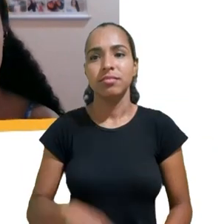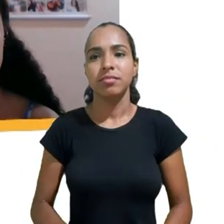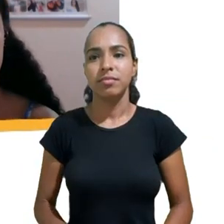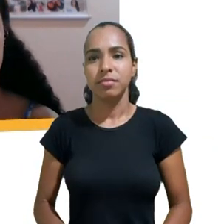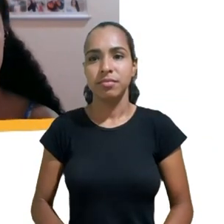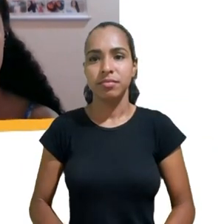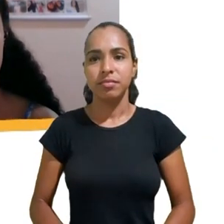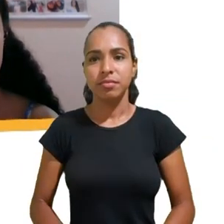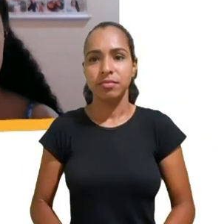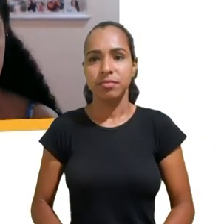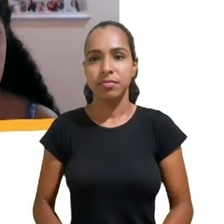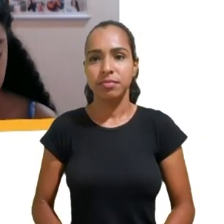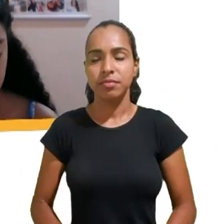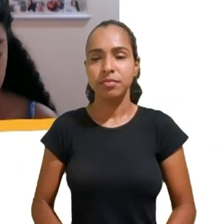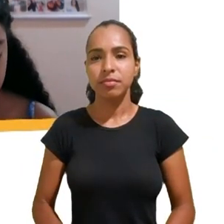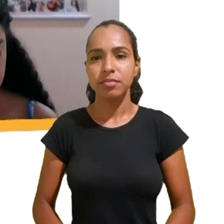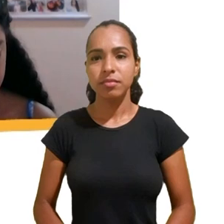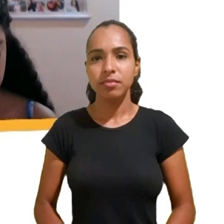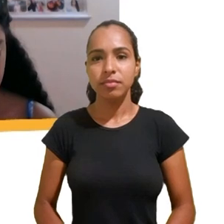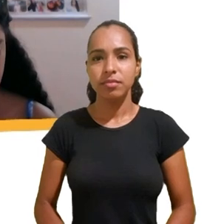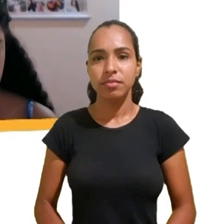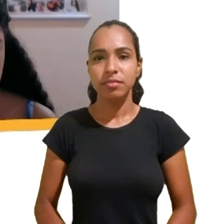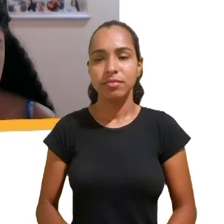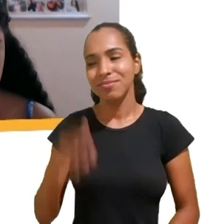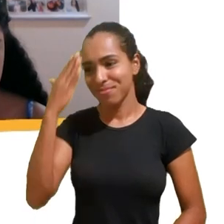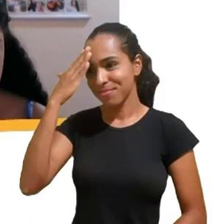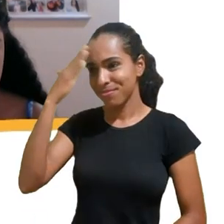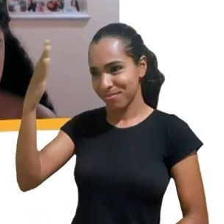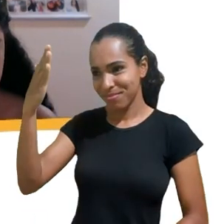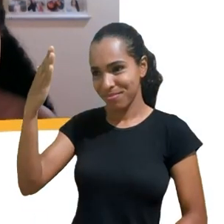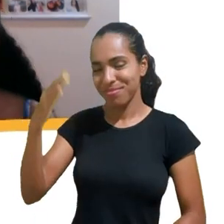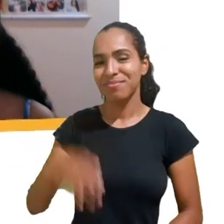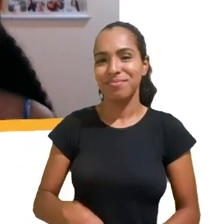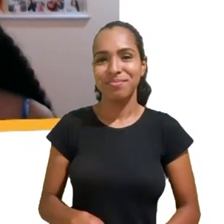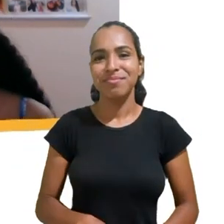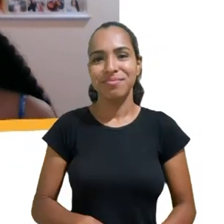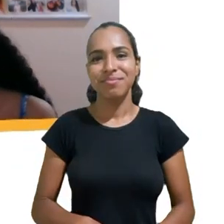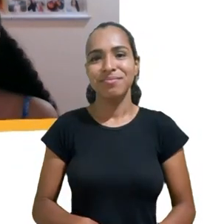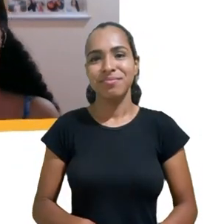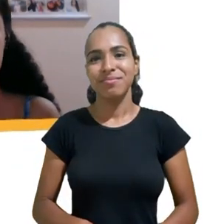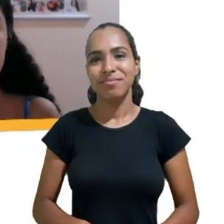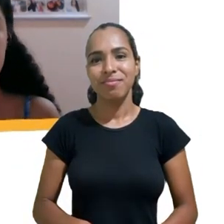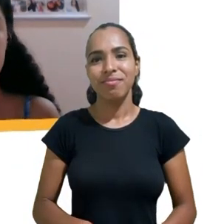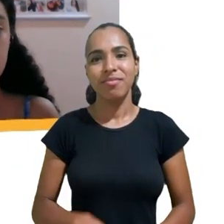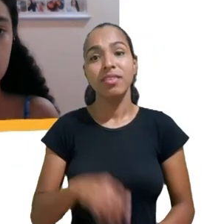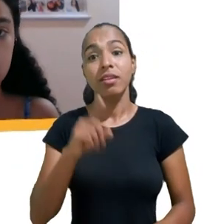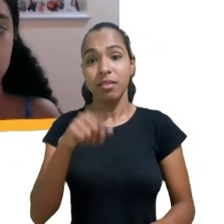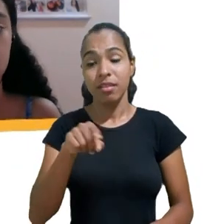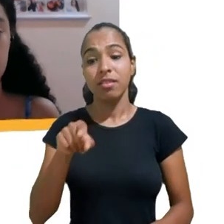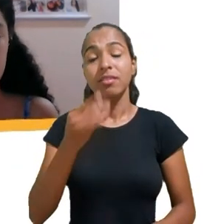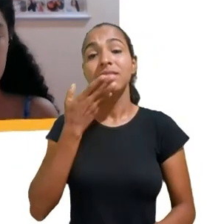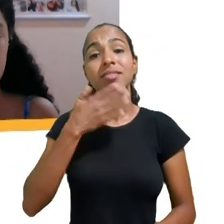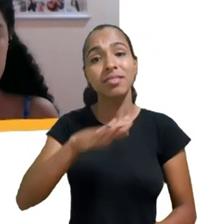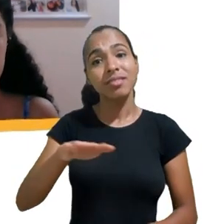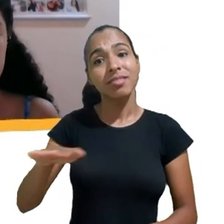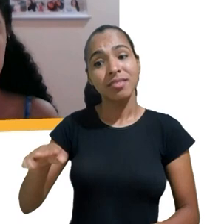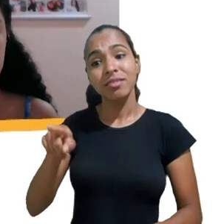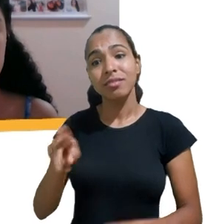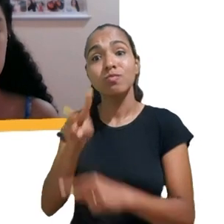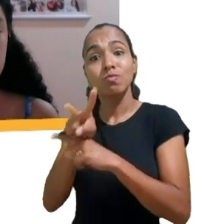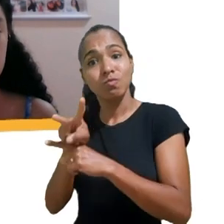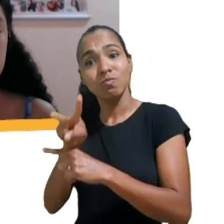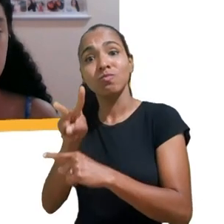Obrigada, Renata. Sem dúvida, isso aumenta os nossos desafios, inclusive, para proteger as crianças nesse ambiente, né? E acho que